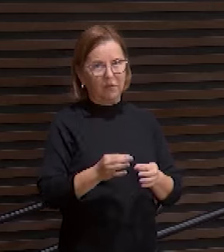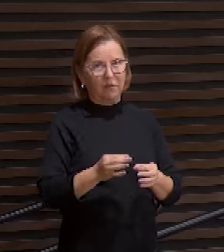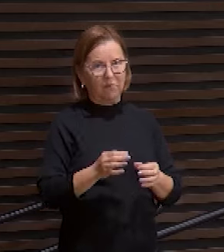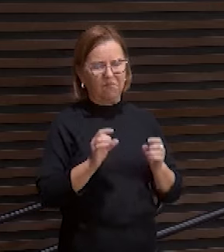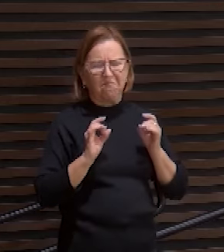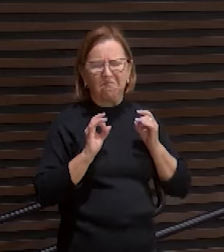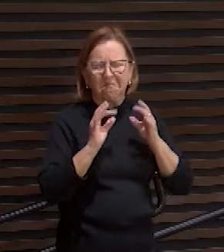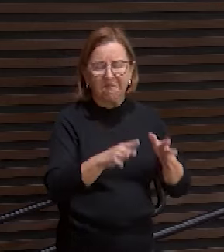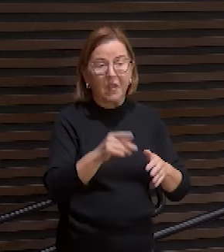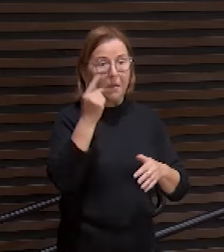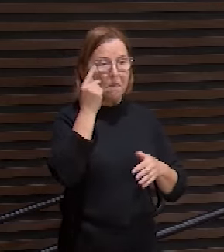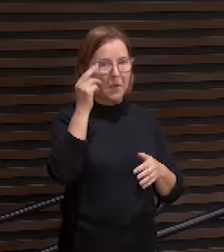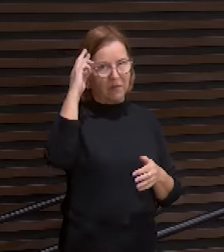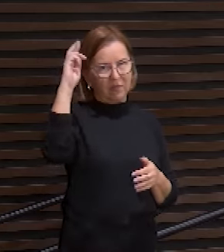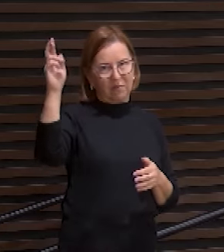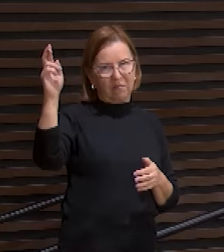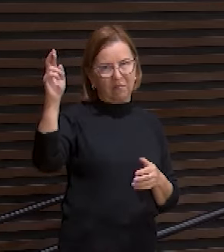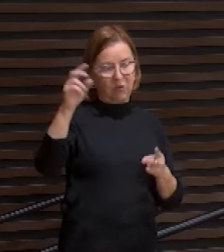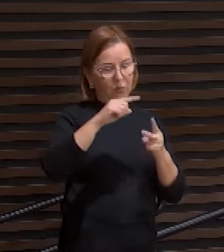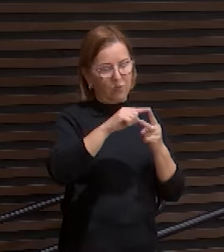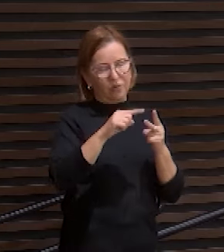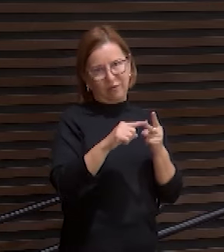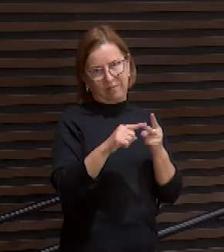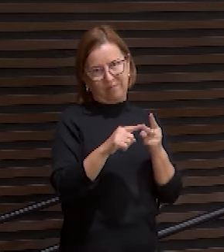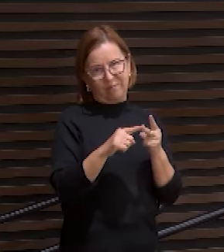abomináveis são para o Senhor tanto um como o outro